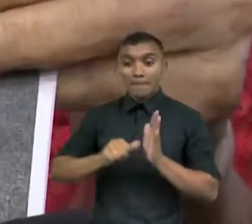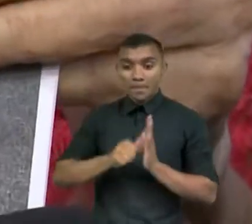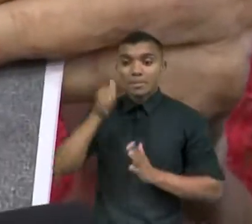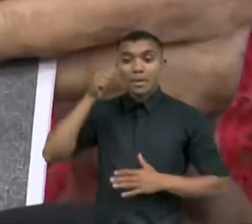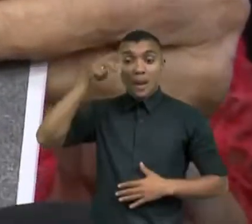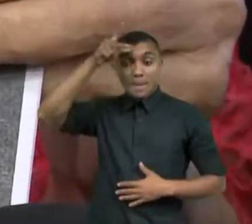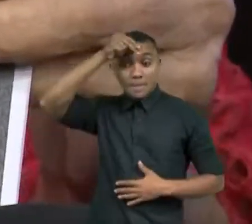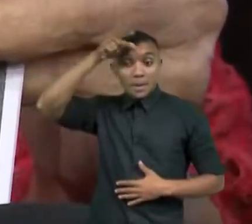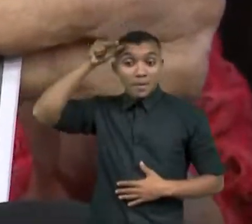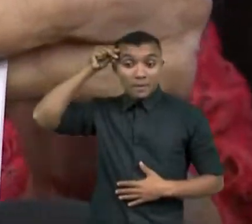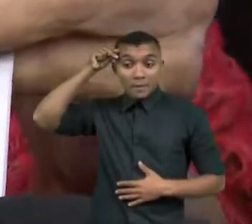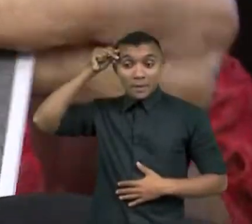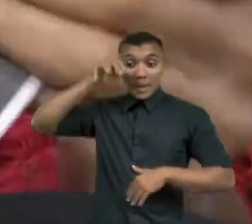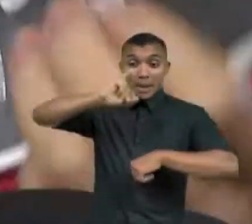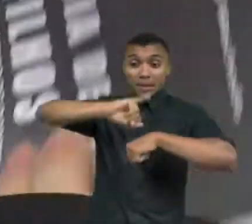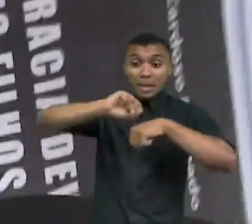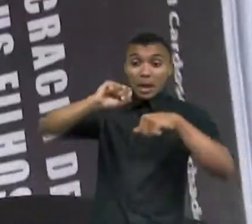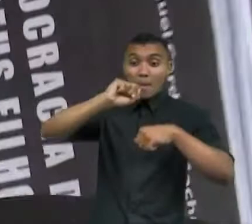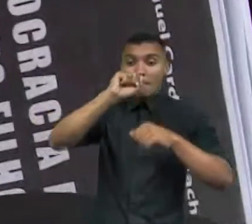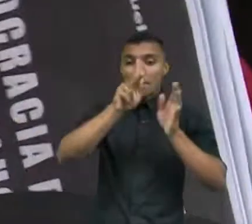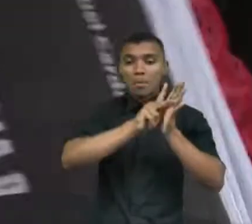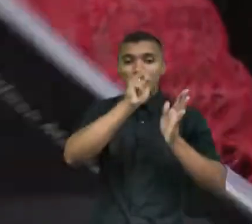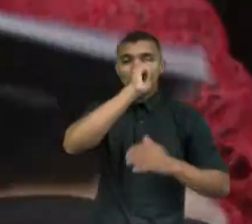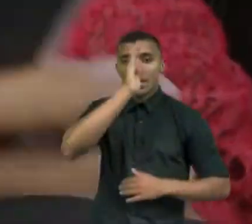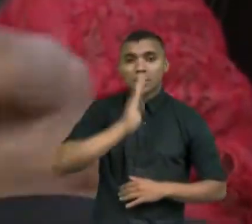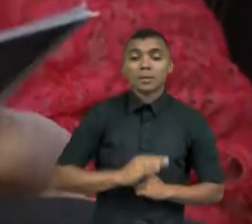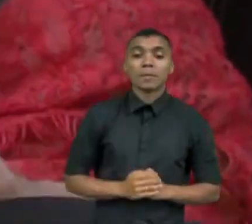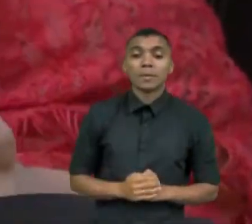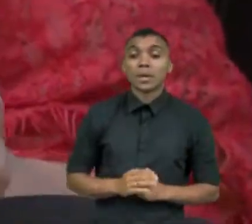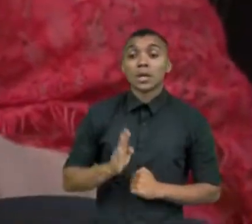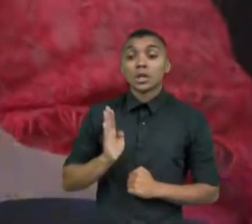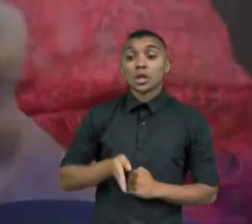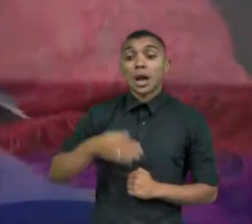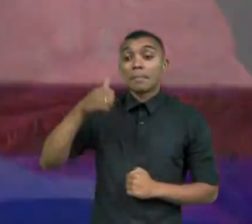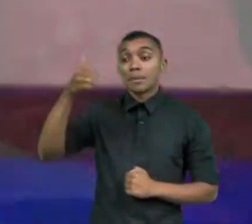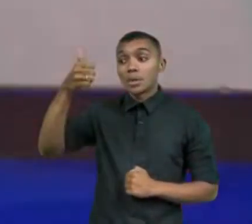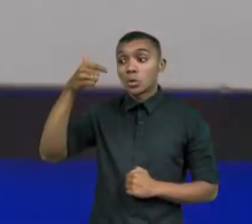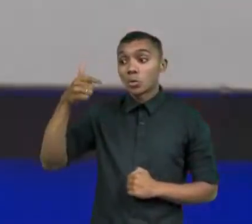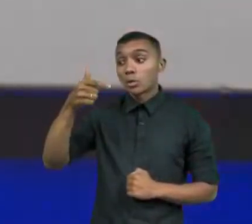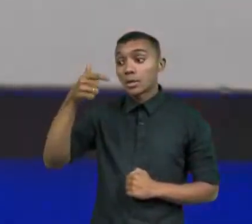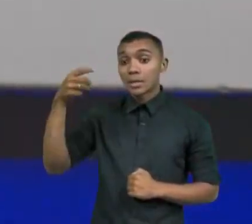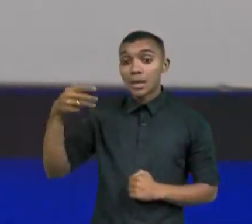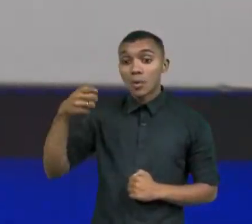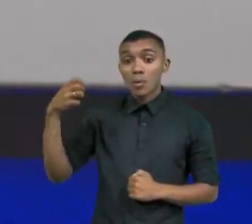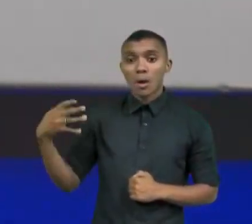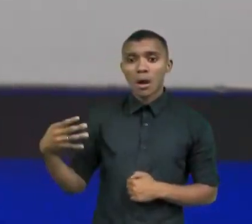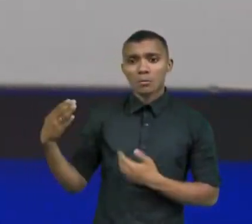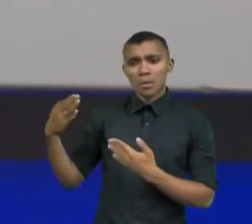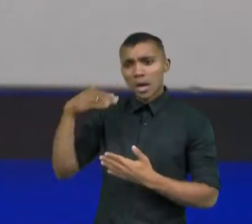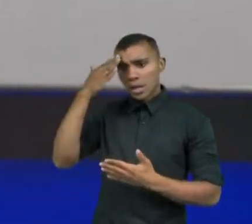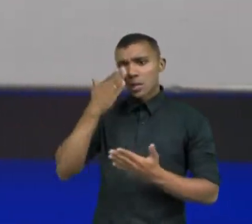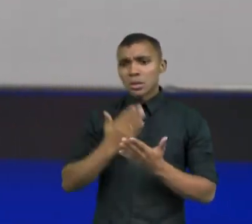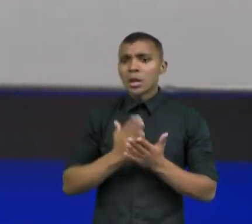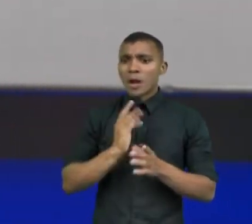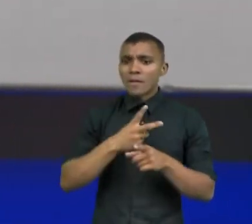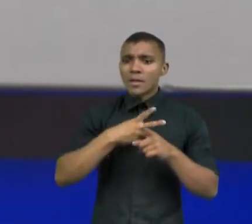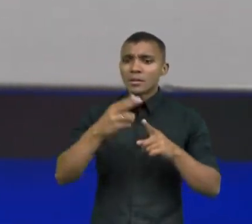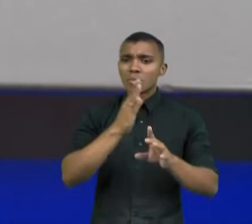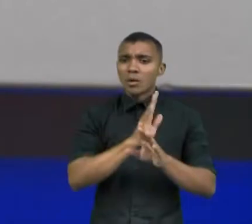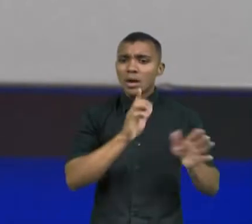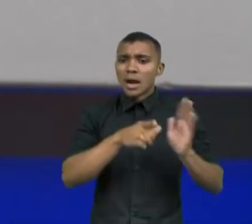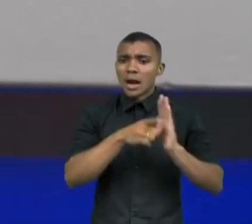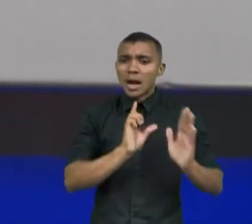de uma capital do país. Em quarto lugar nas pesquisas eleitorais, ela acredita que venceu pela força do